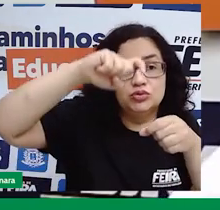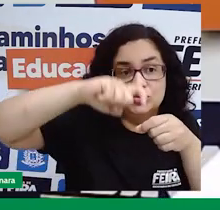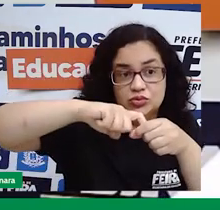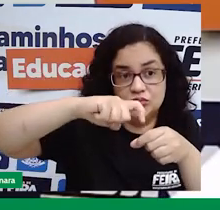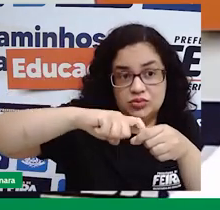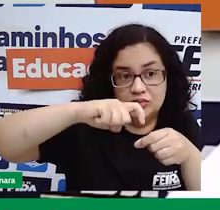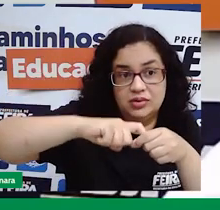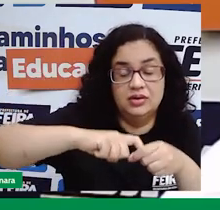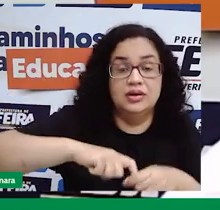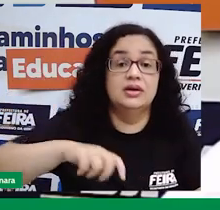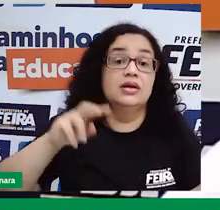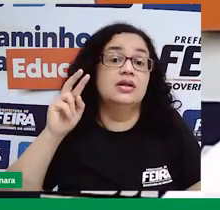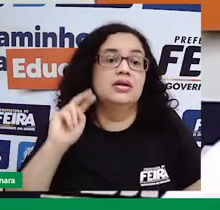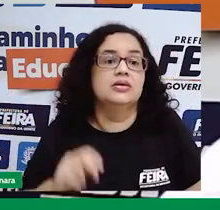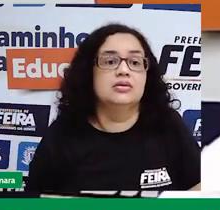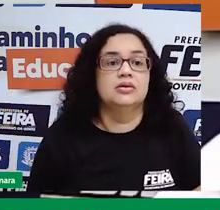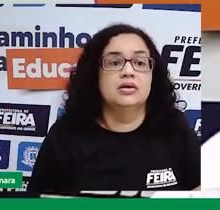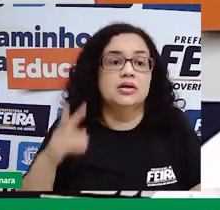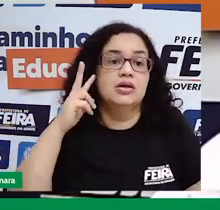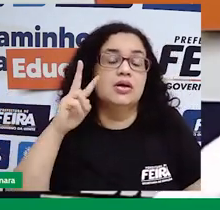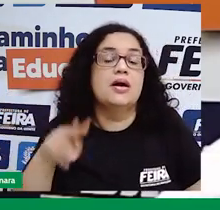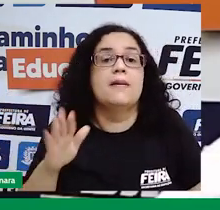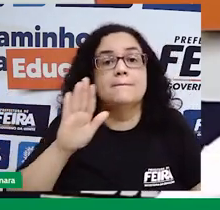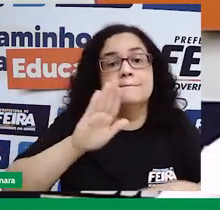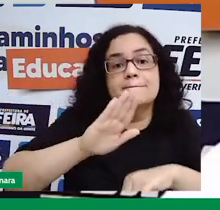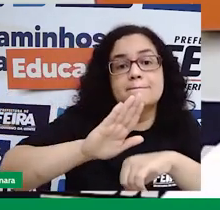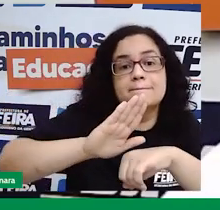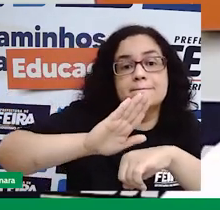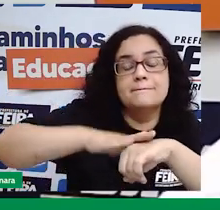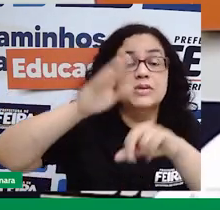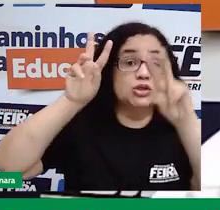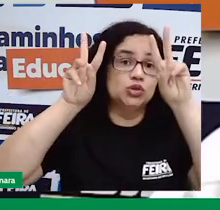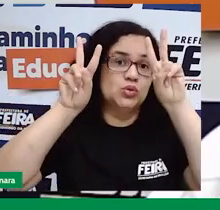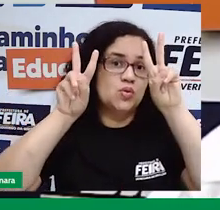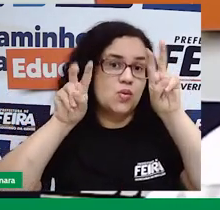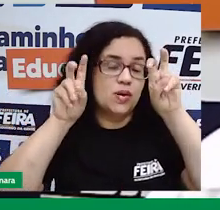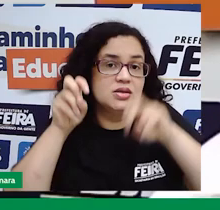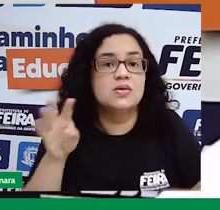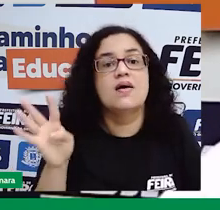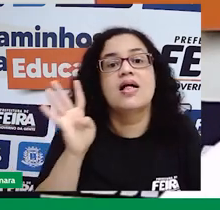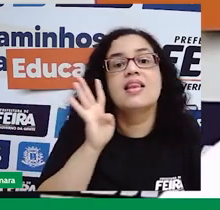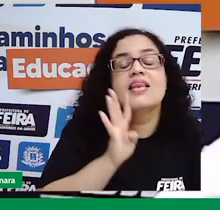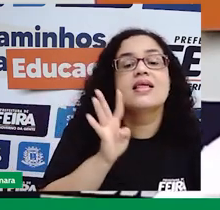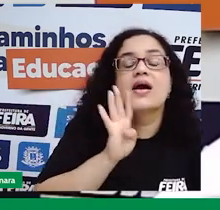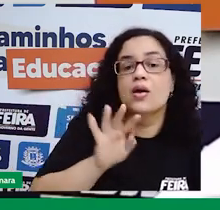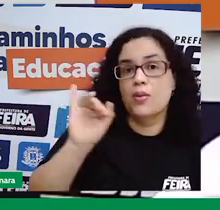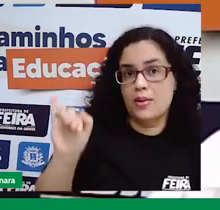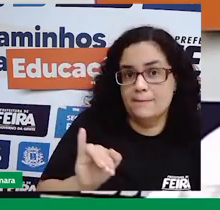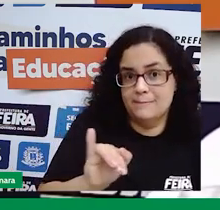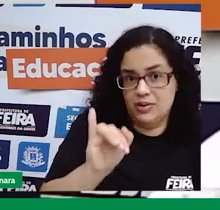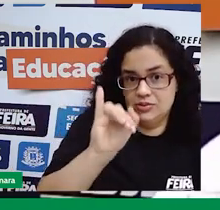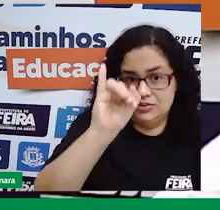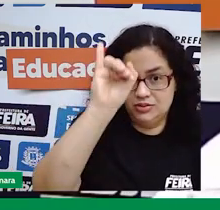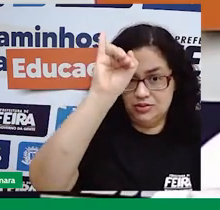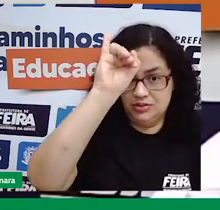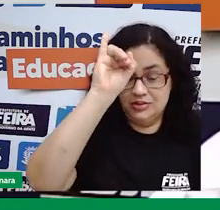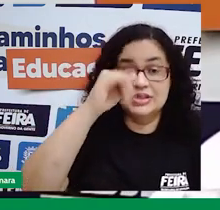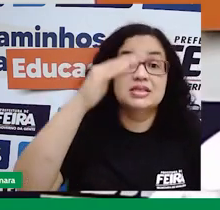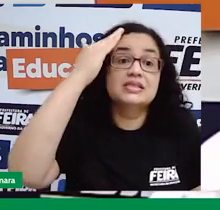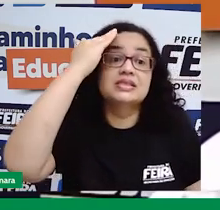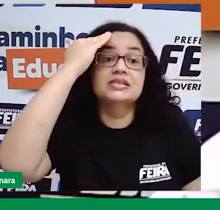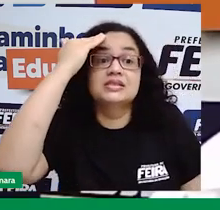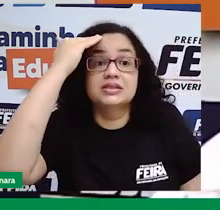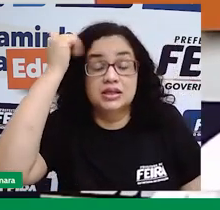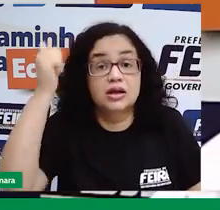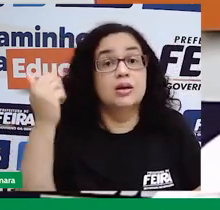aprendermos sobre mais aí um assunto interessante e importante, né? Vamos lá saber qual tema da aula